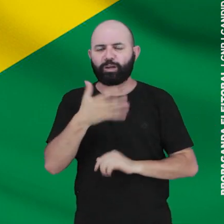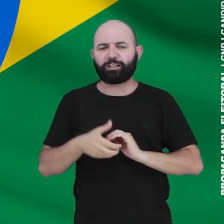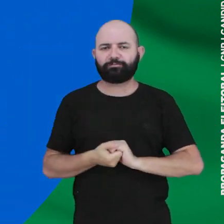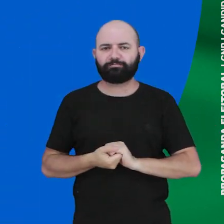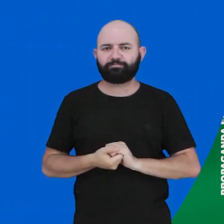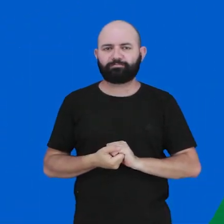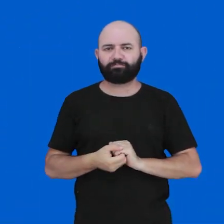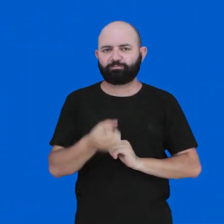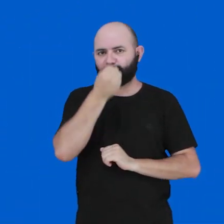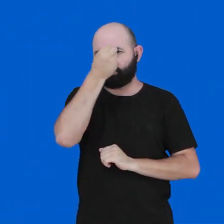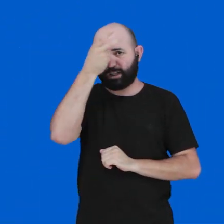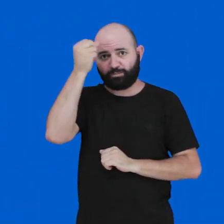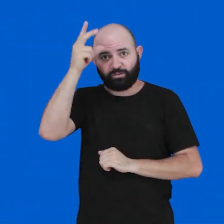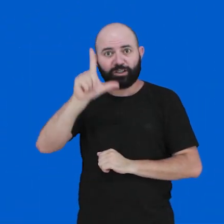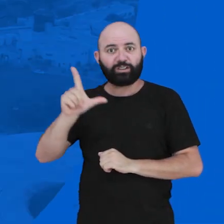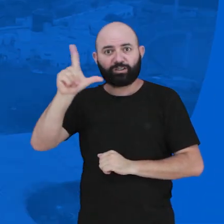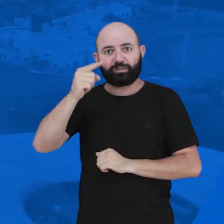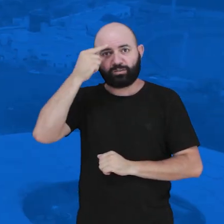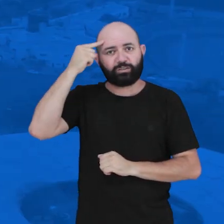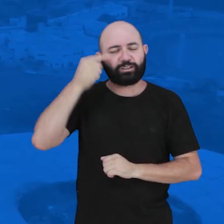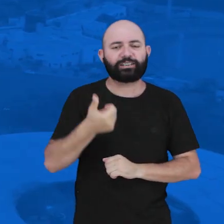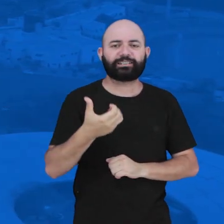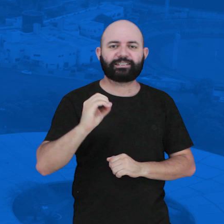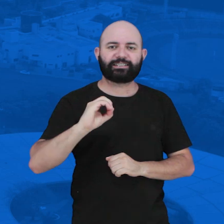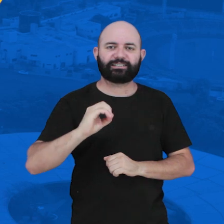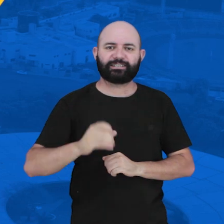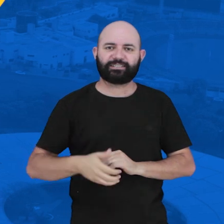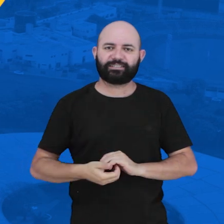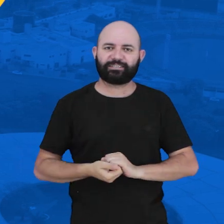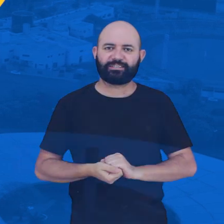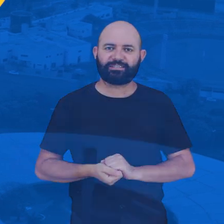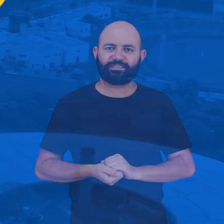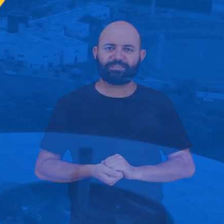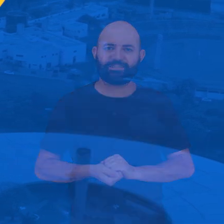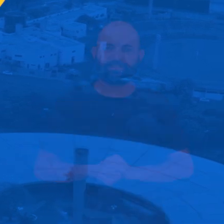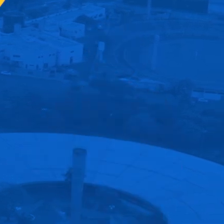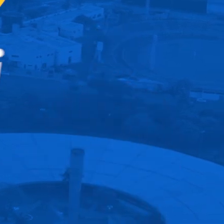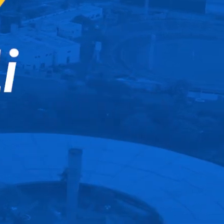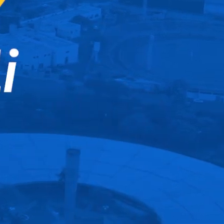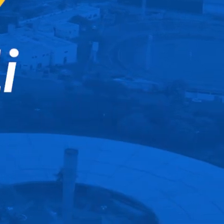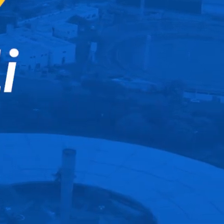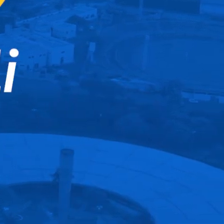força do bem. Para prefeito de Londrina, Diego Garcia, 10.